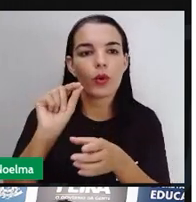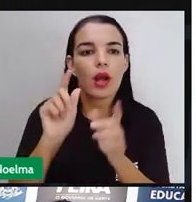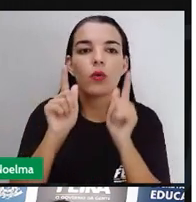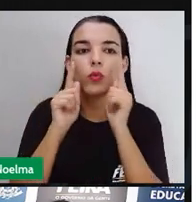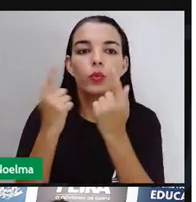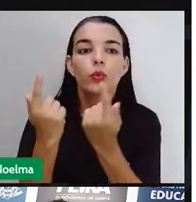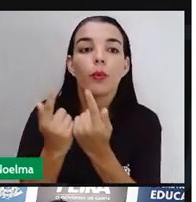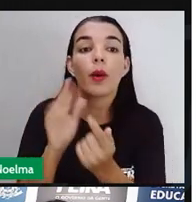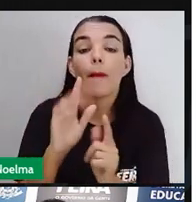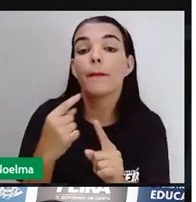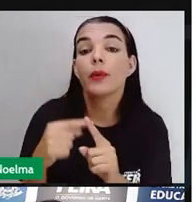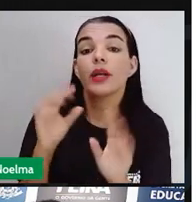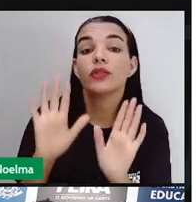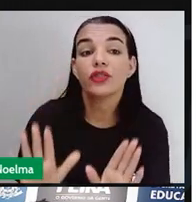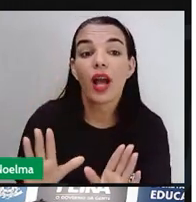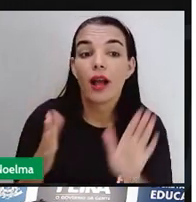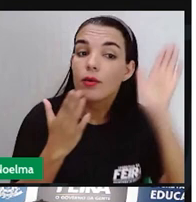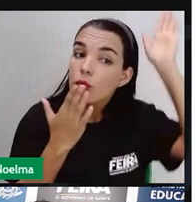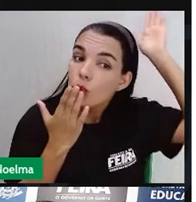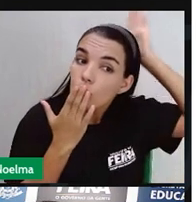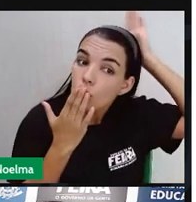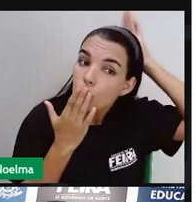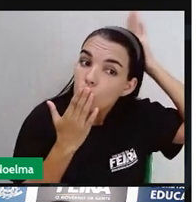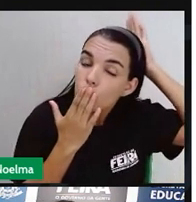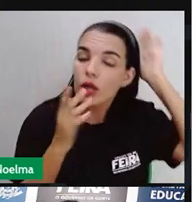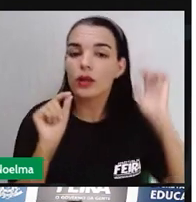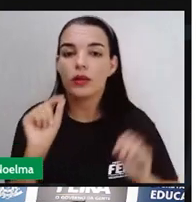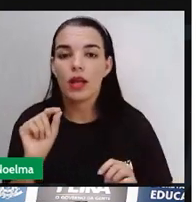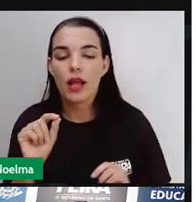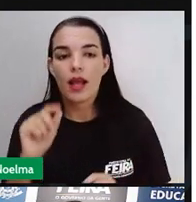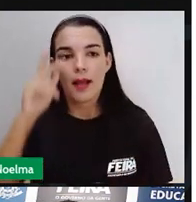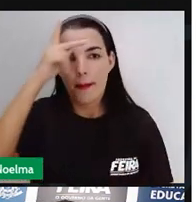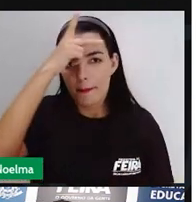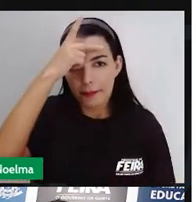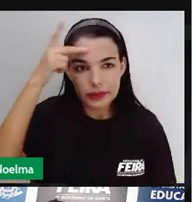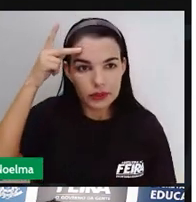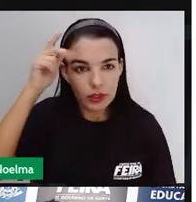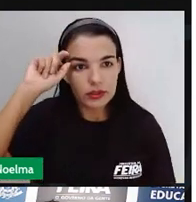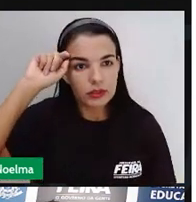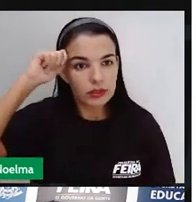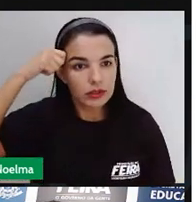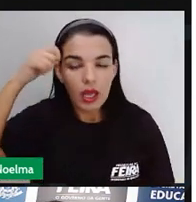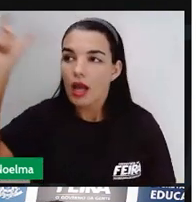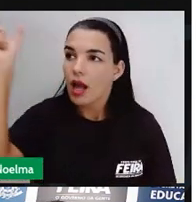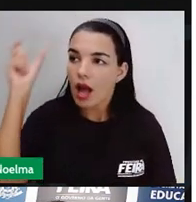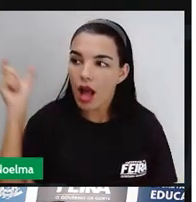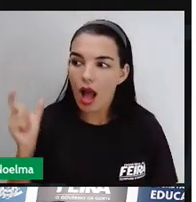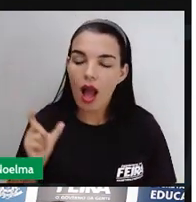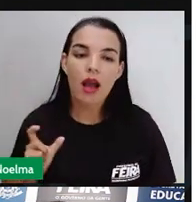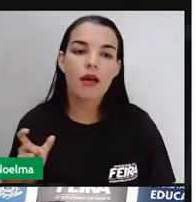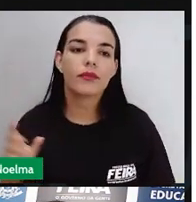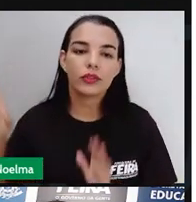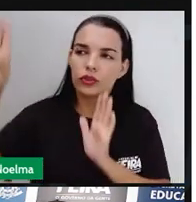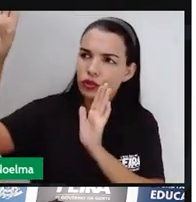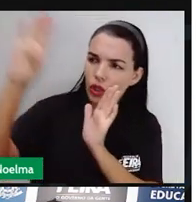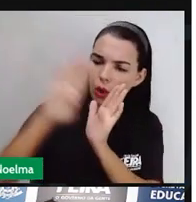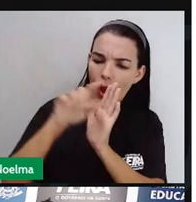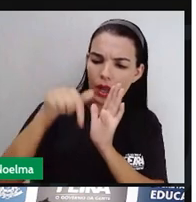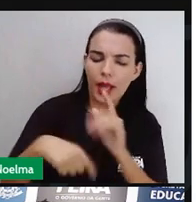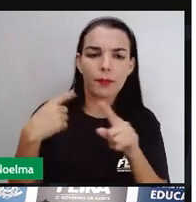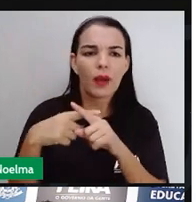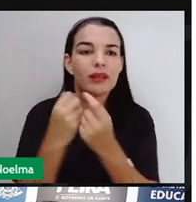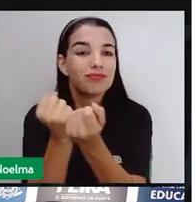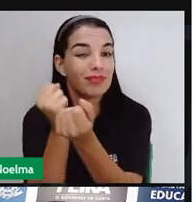estavam aqui no Brasil, os africanos, que vieram para o Brasil de forma forçada, que foi quando teve-se o tráfego